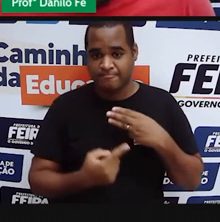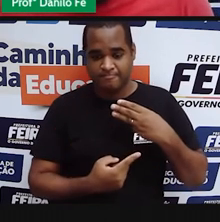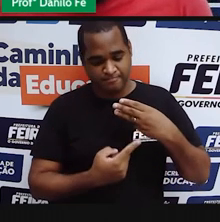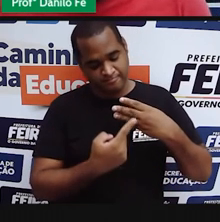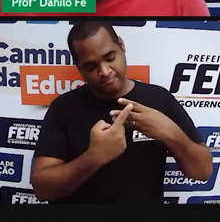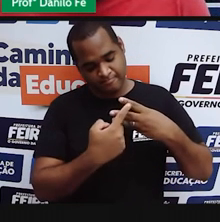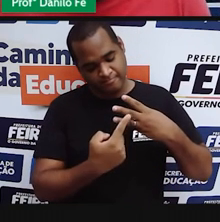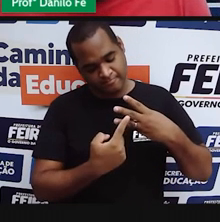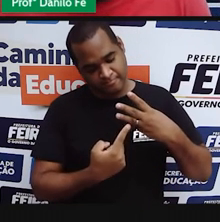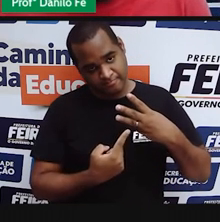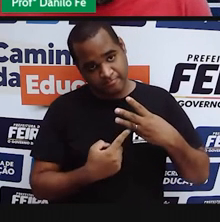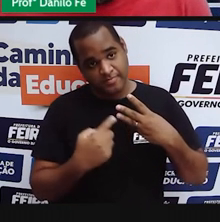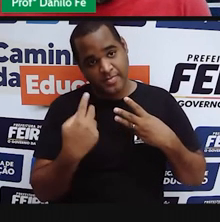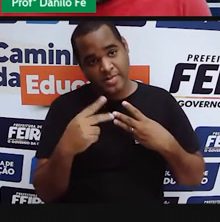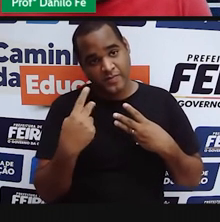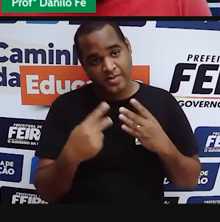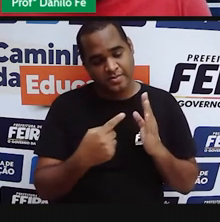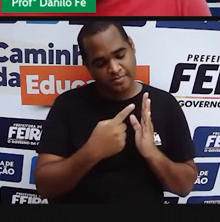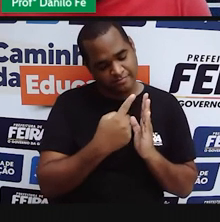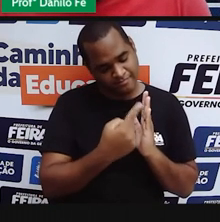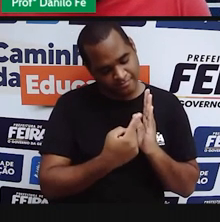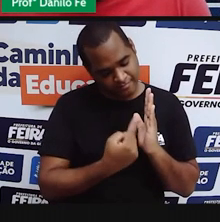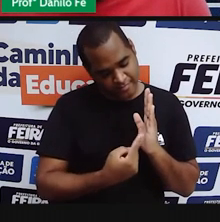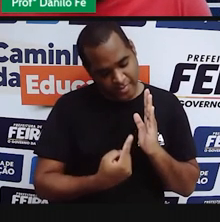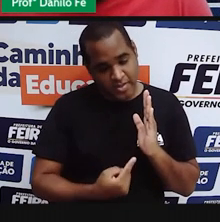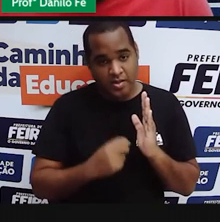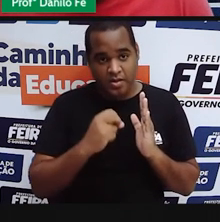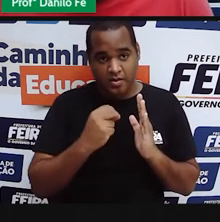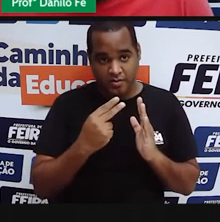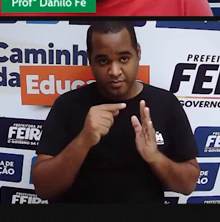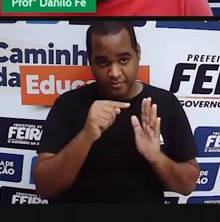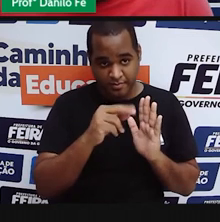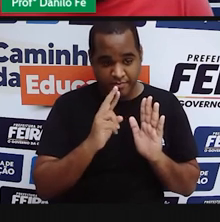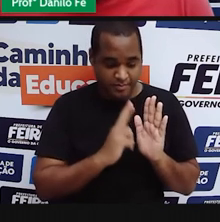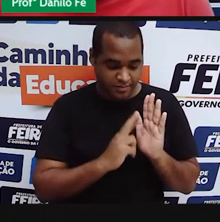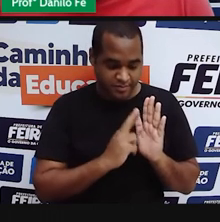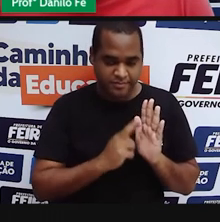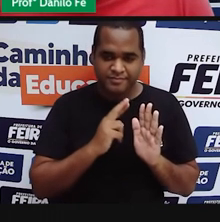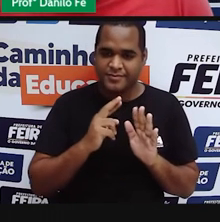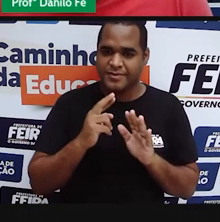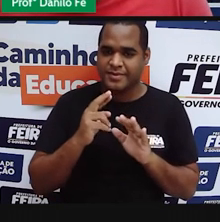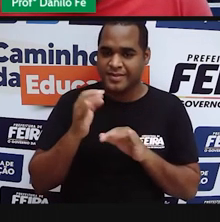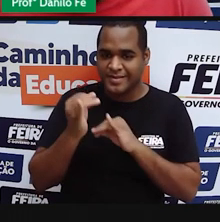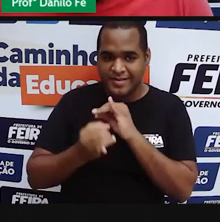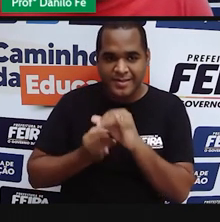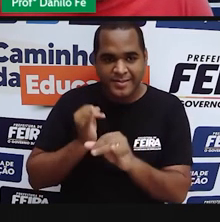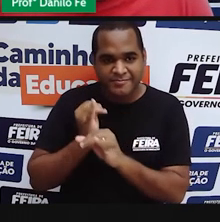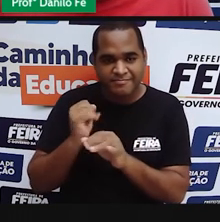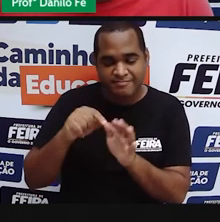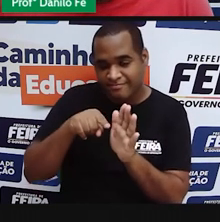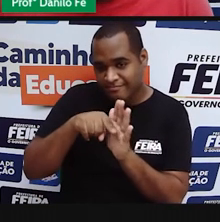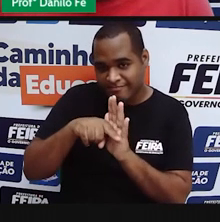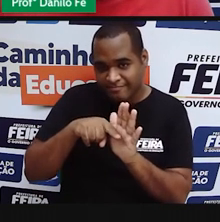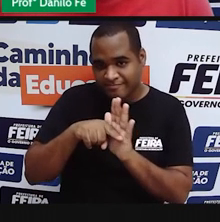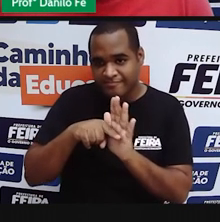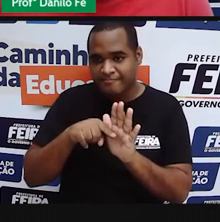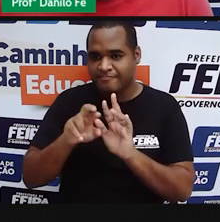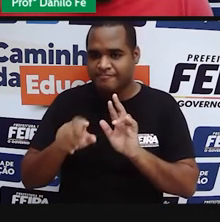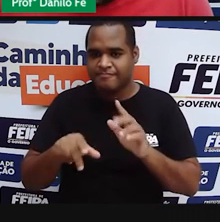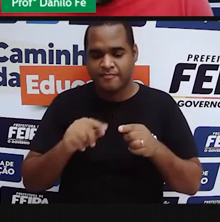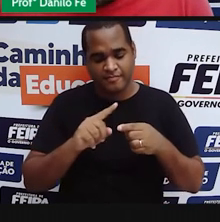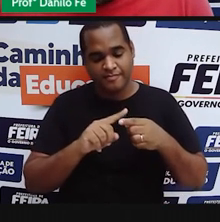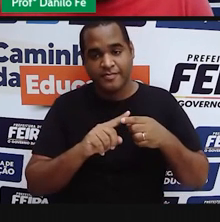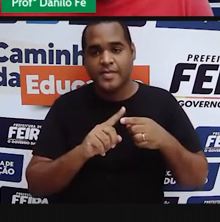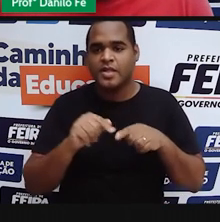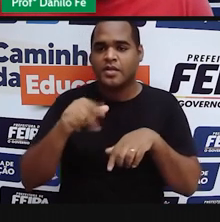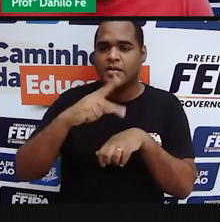Antes de me despedir, vou deixar aqui três questões para vocês. Vocês vão procurar na internet e me responder qual a